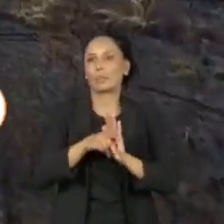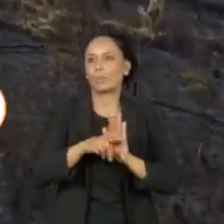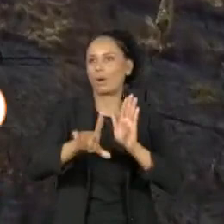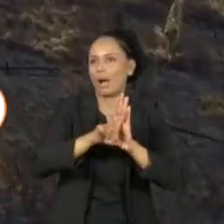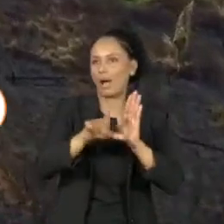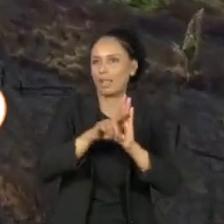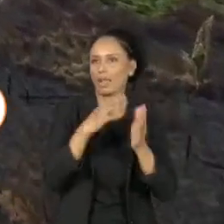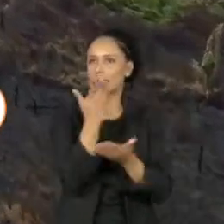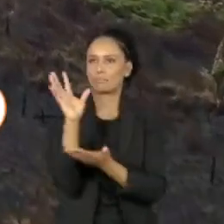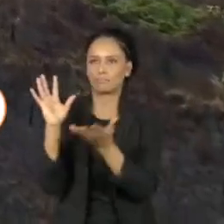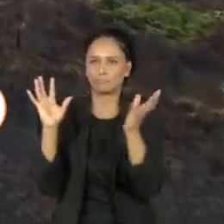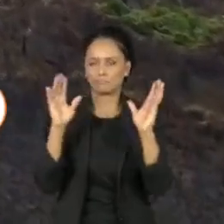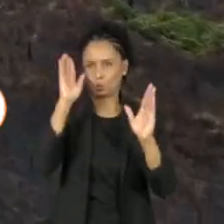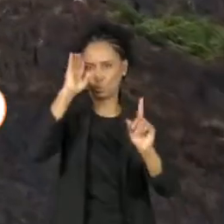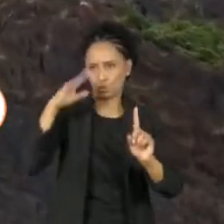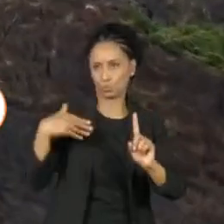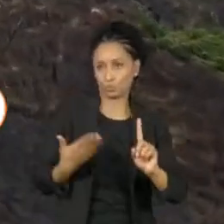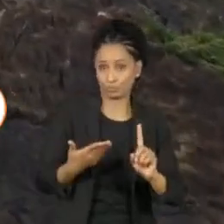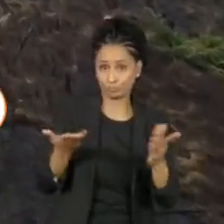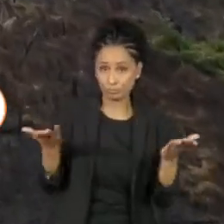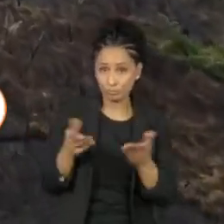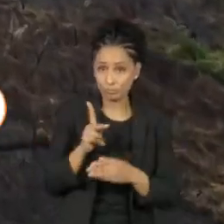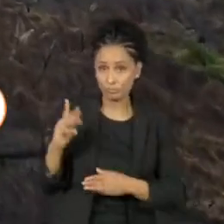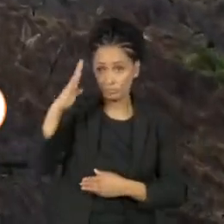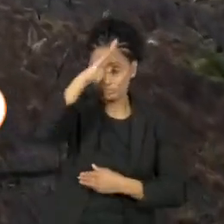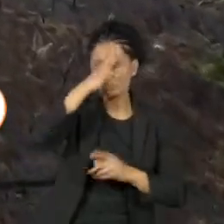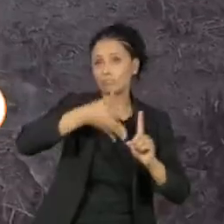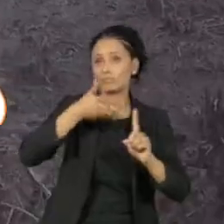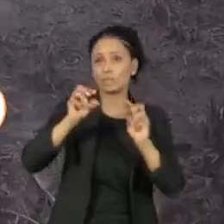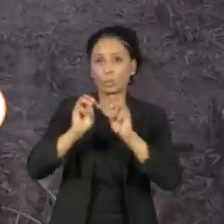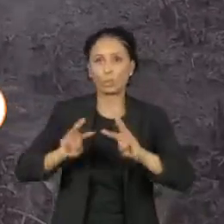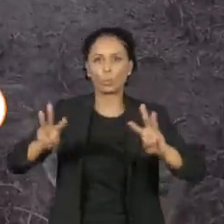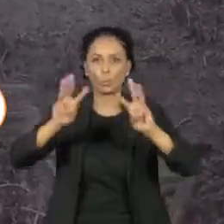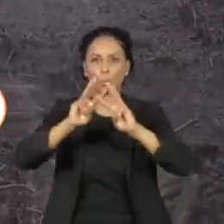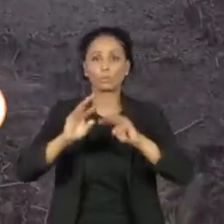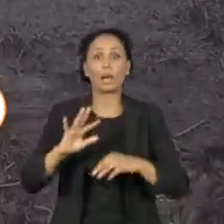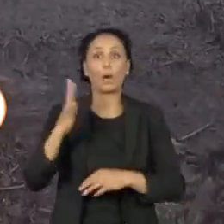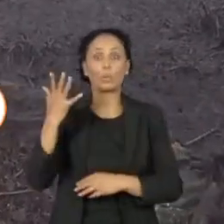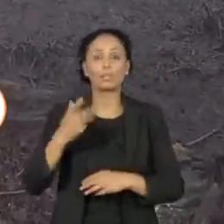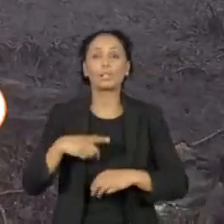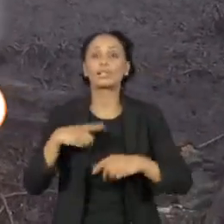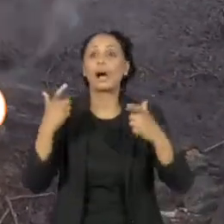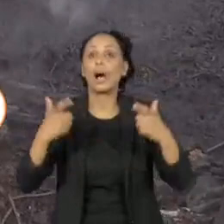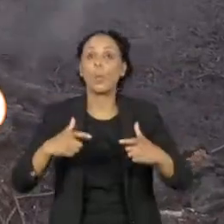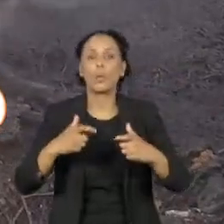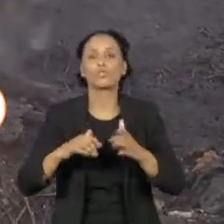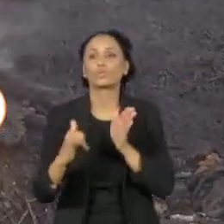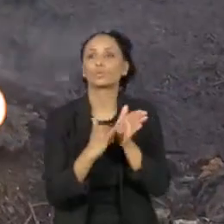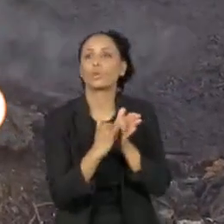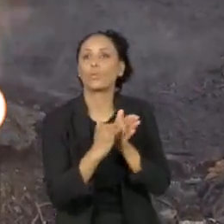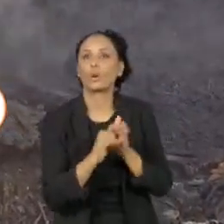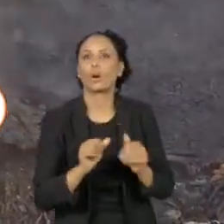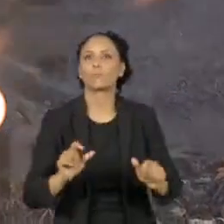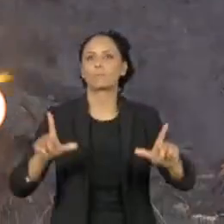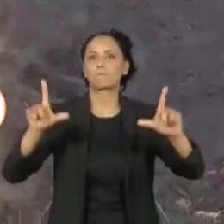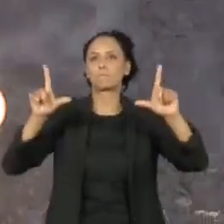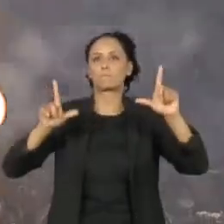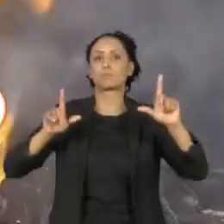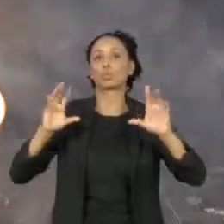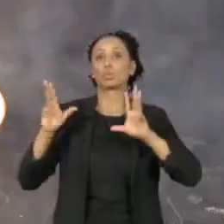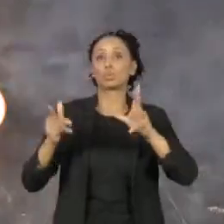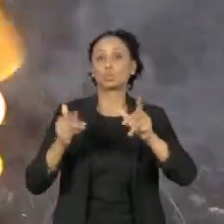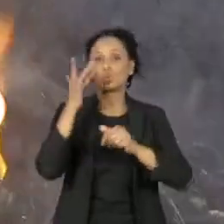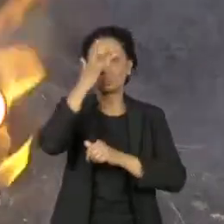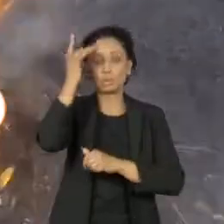simultaneamente, a fala de Bolsonaro na ONU acontece também em Nova Iorque, um painel que vai discutir a preservação da floresta